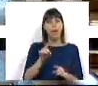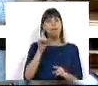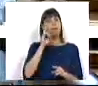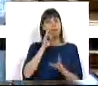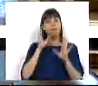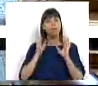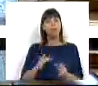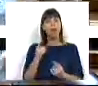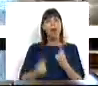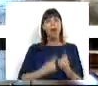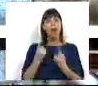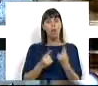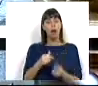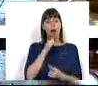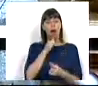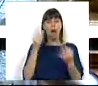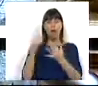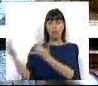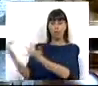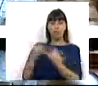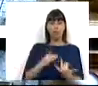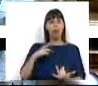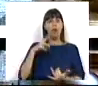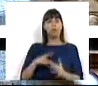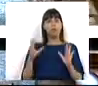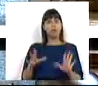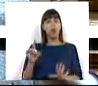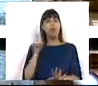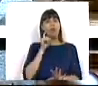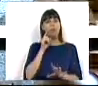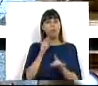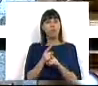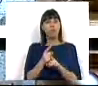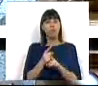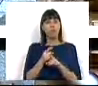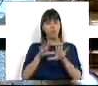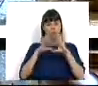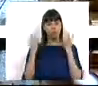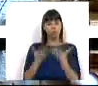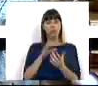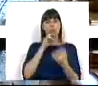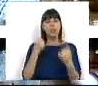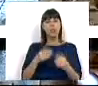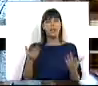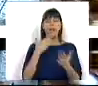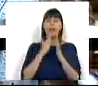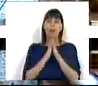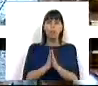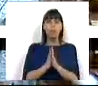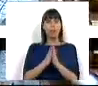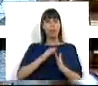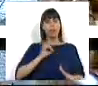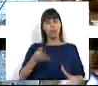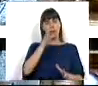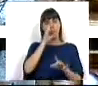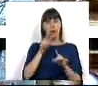garantir alguma coisa para que a água corra para Portugal. E para que a salvaguarda dos nossos ecossistemas possa existir. Peço-lhe, favor, Sr. Primeiro